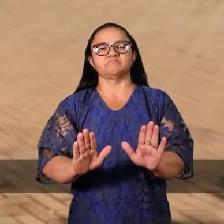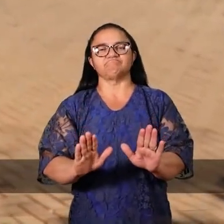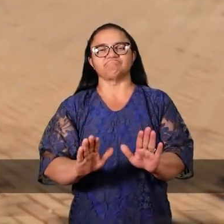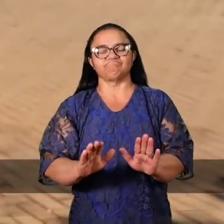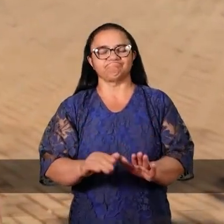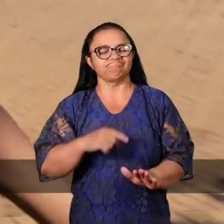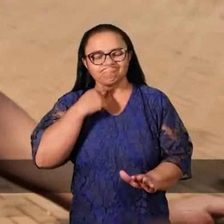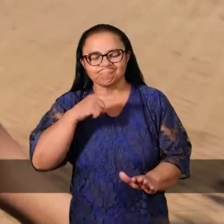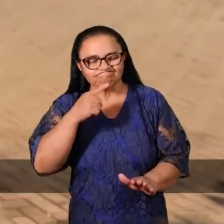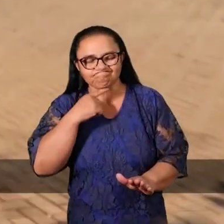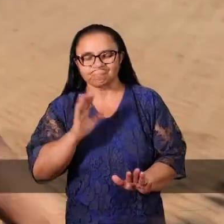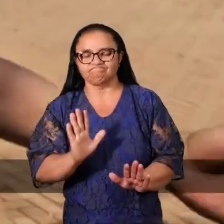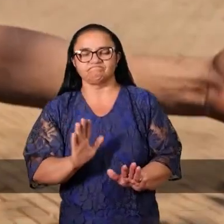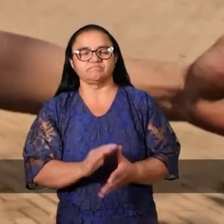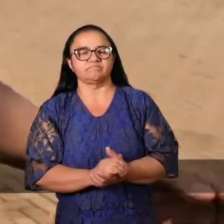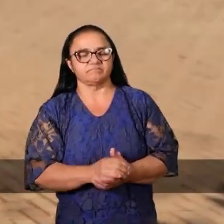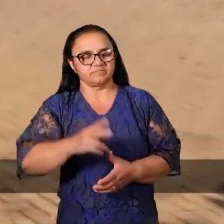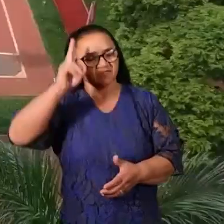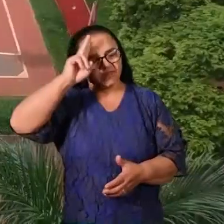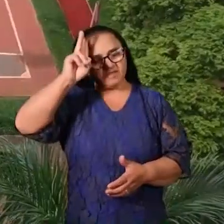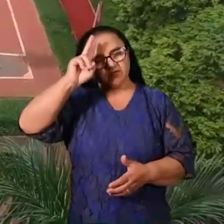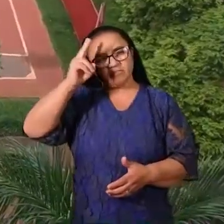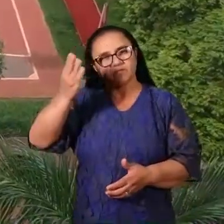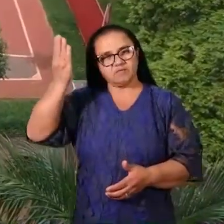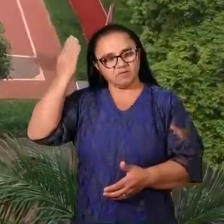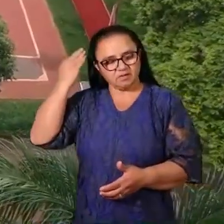paravam. Aí não adianta nada, é mil anos nem começaram.